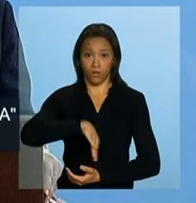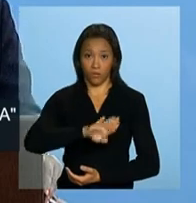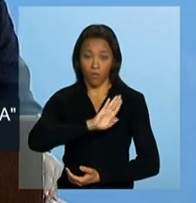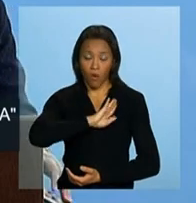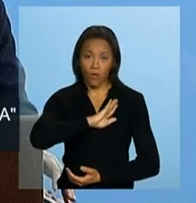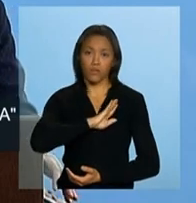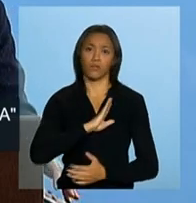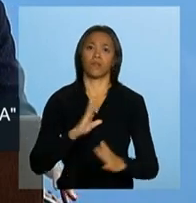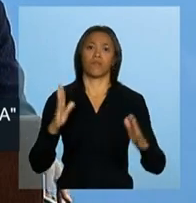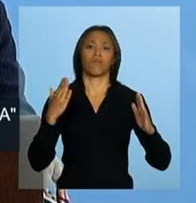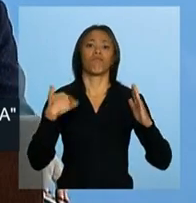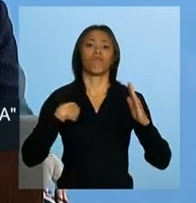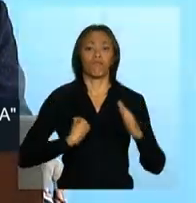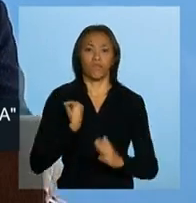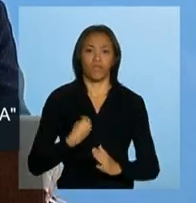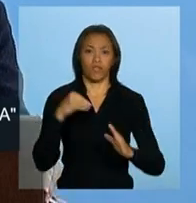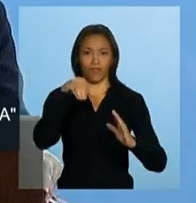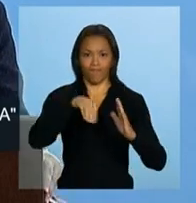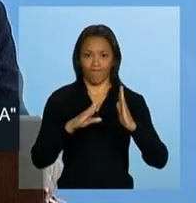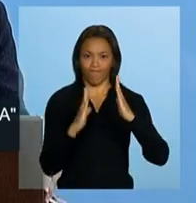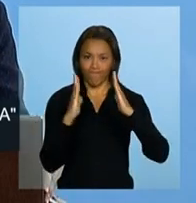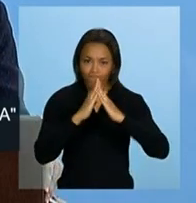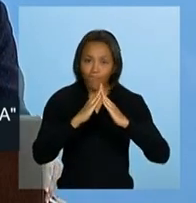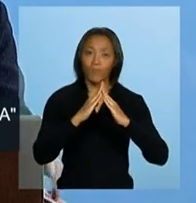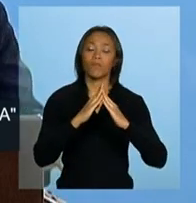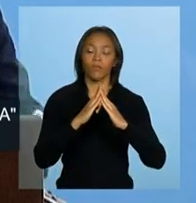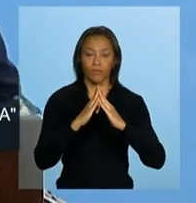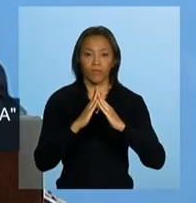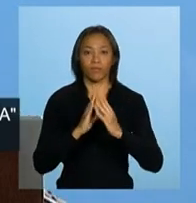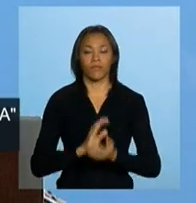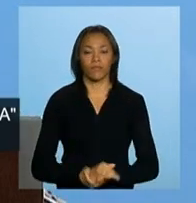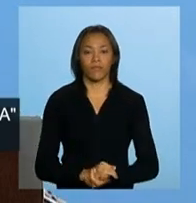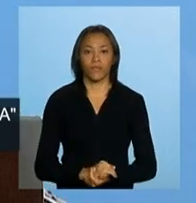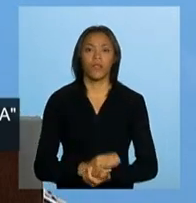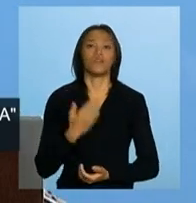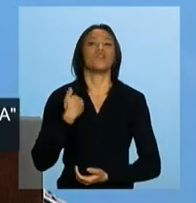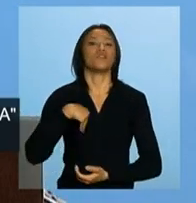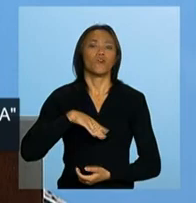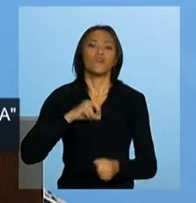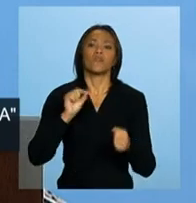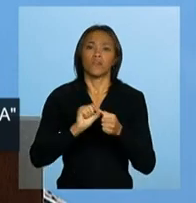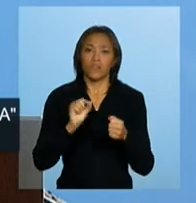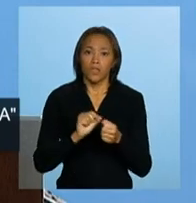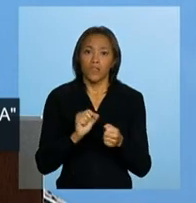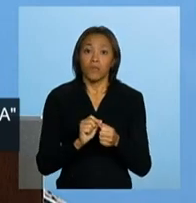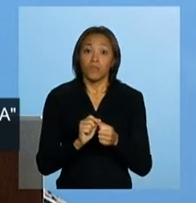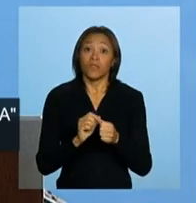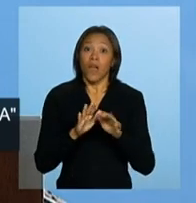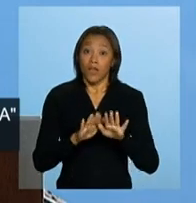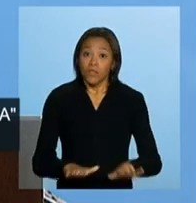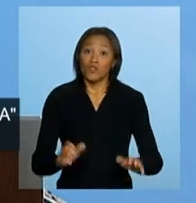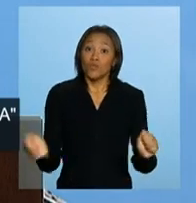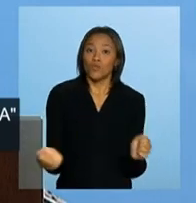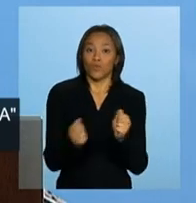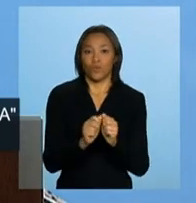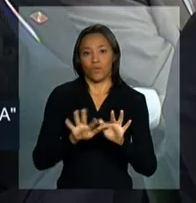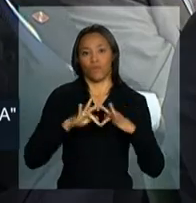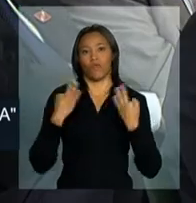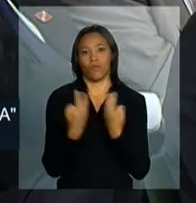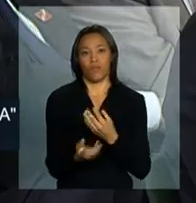moramos, de que nós residimos e fazemos isso junto com as nossas famílias.